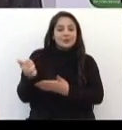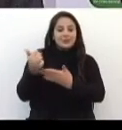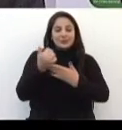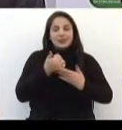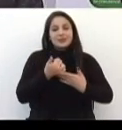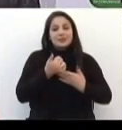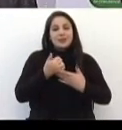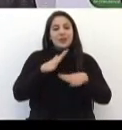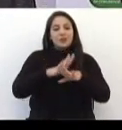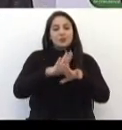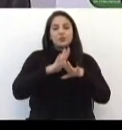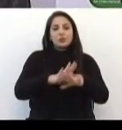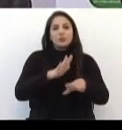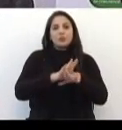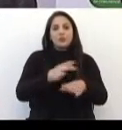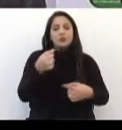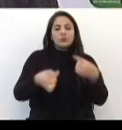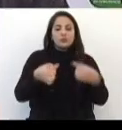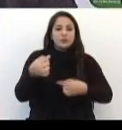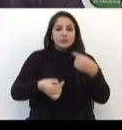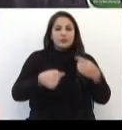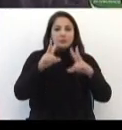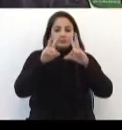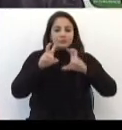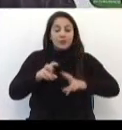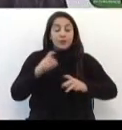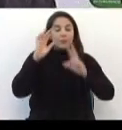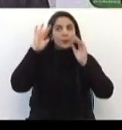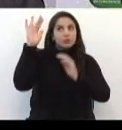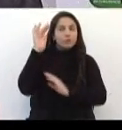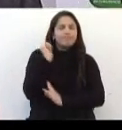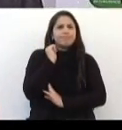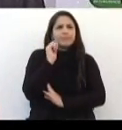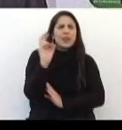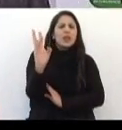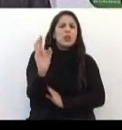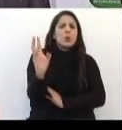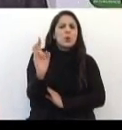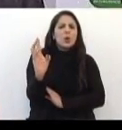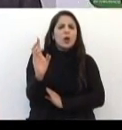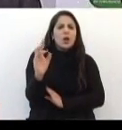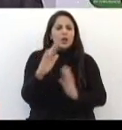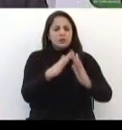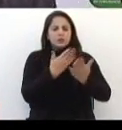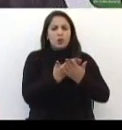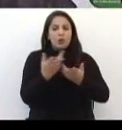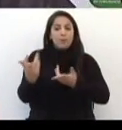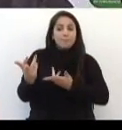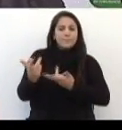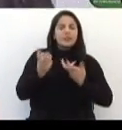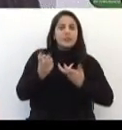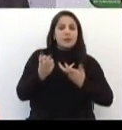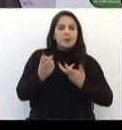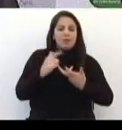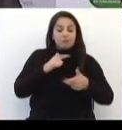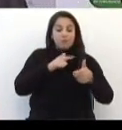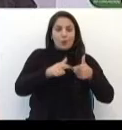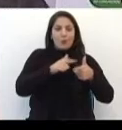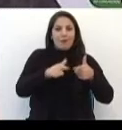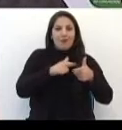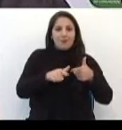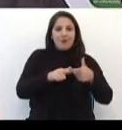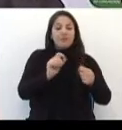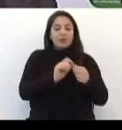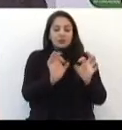temáticas Vamos imaginar a drogadição A escola percebe, tem aí o problema, faz o projetinho E busca lá alguém para